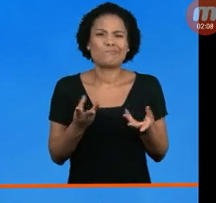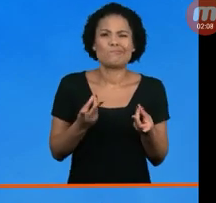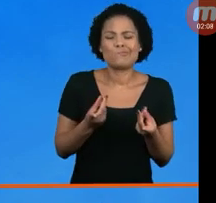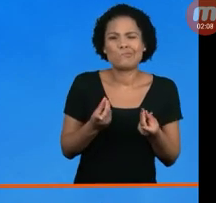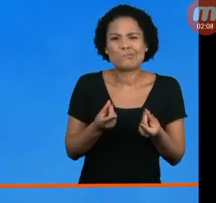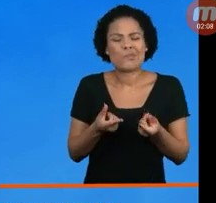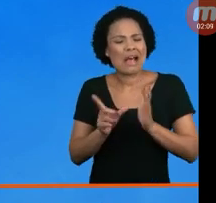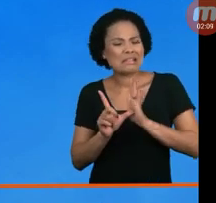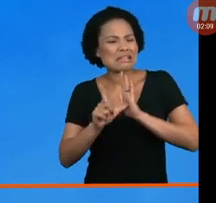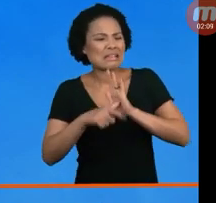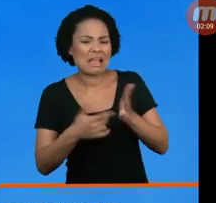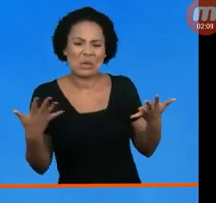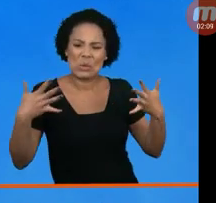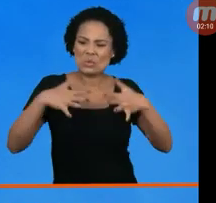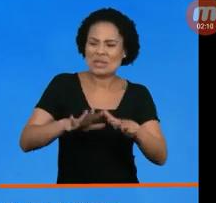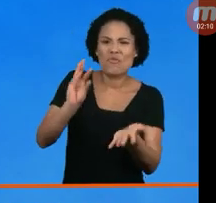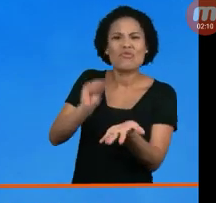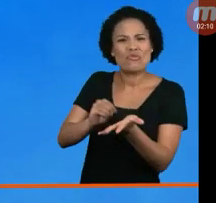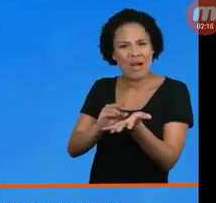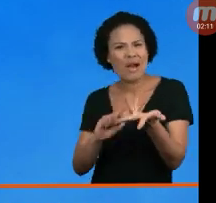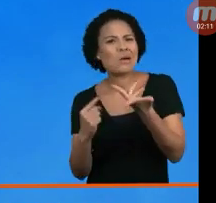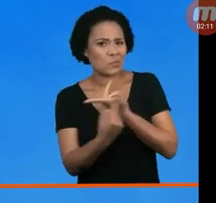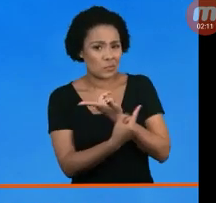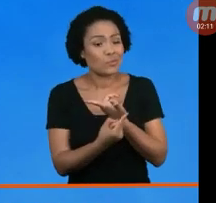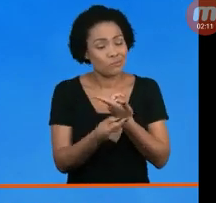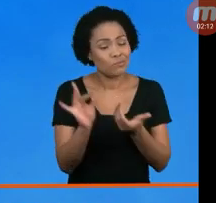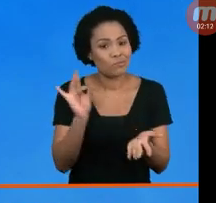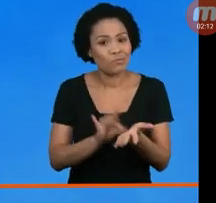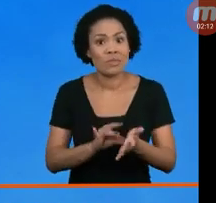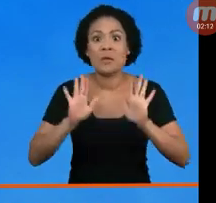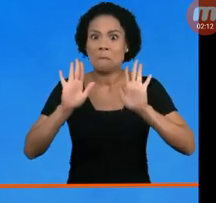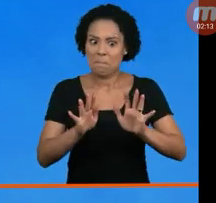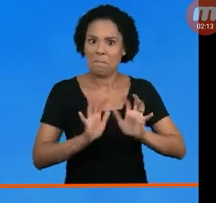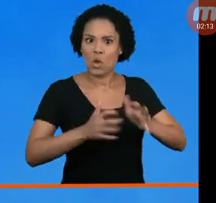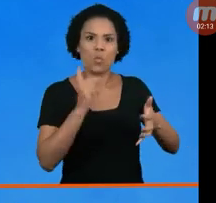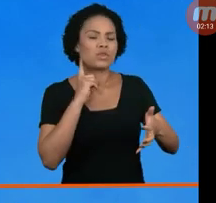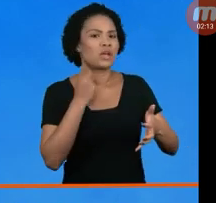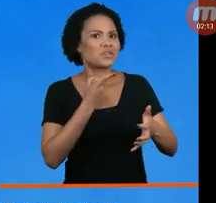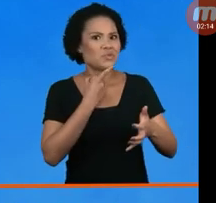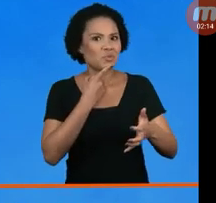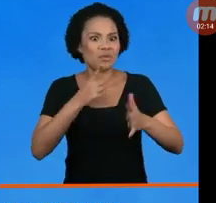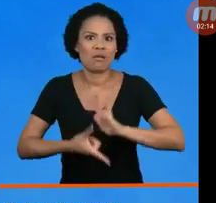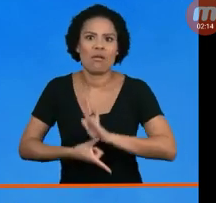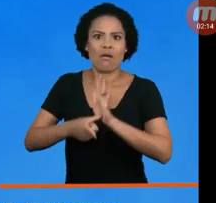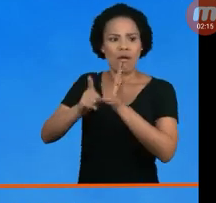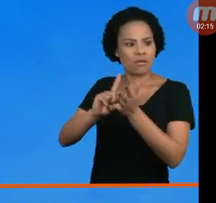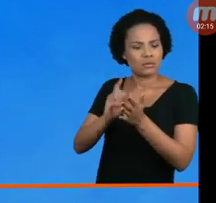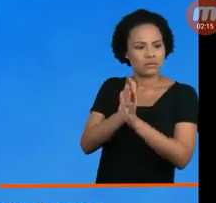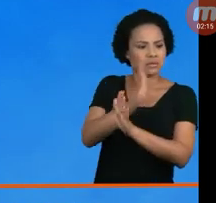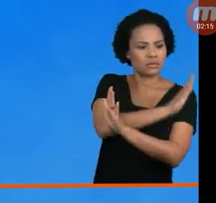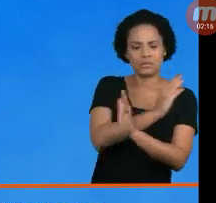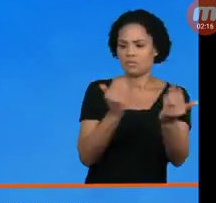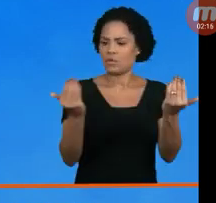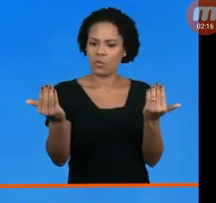atrasados quanto à inclusão em muitos aspectos, a realidade da comunidade surda melhorou bastante em relação a outras épocas.